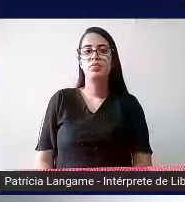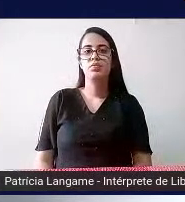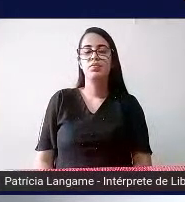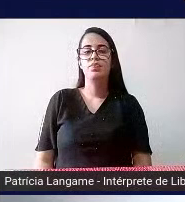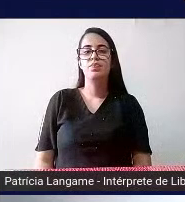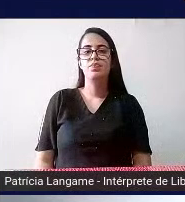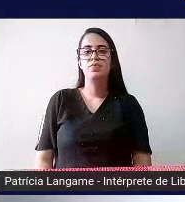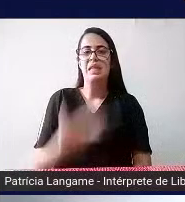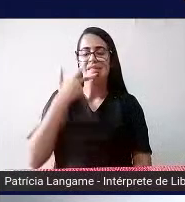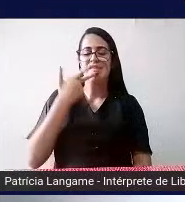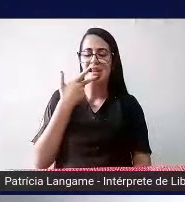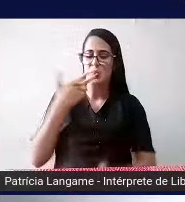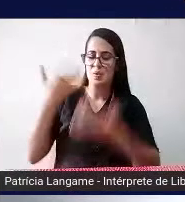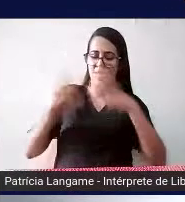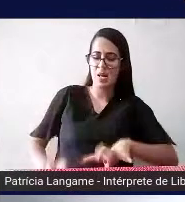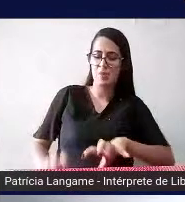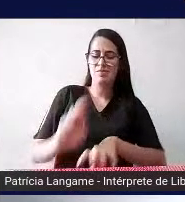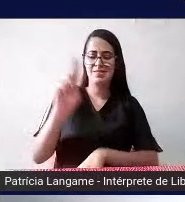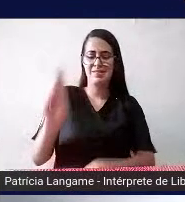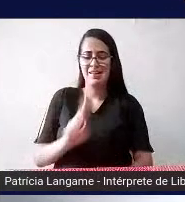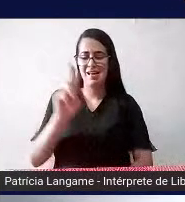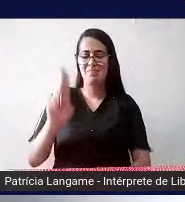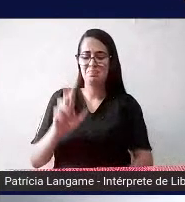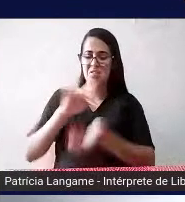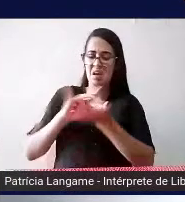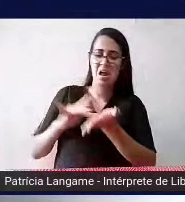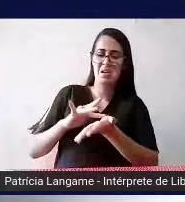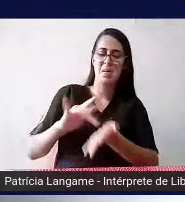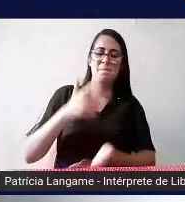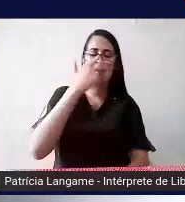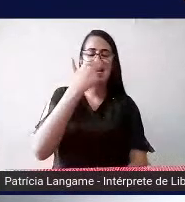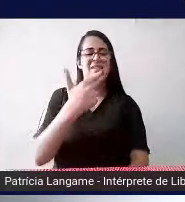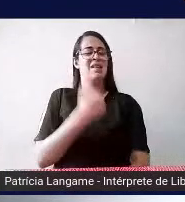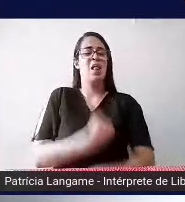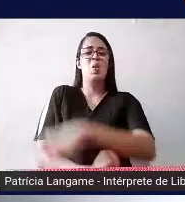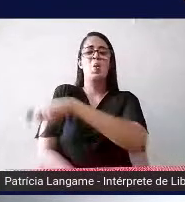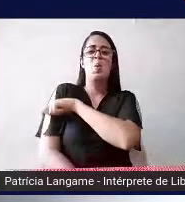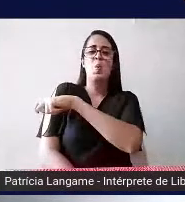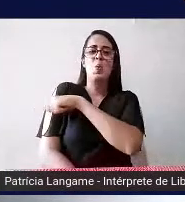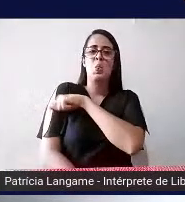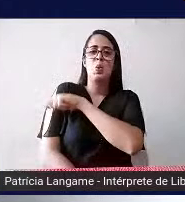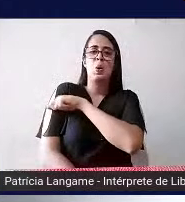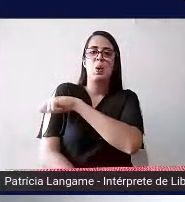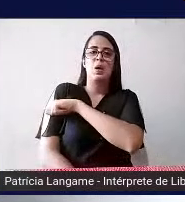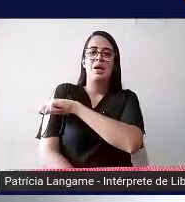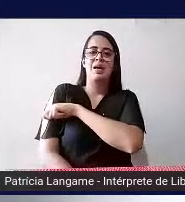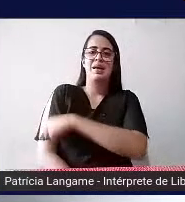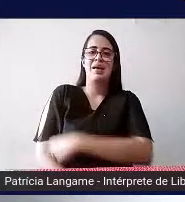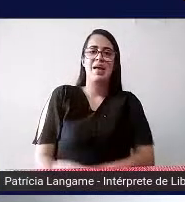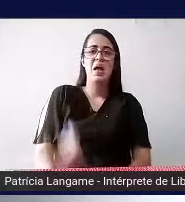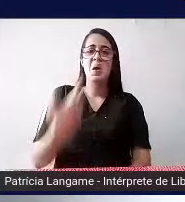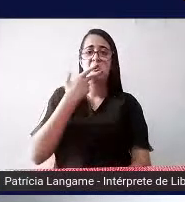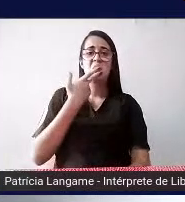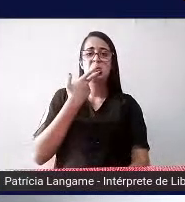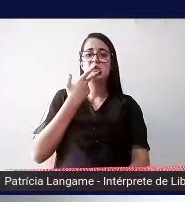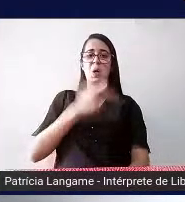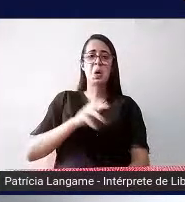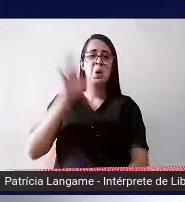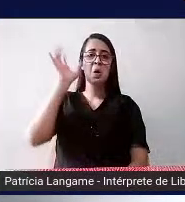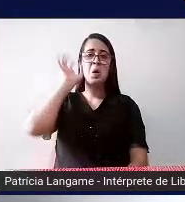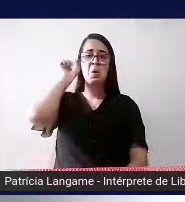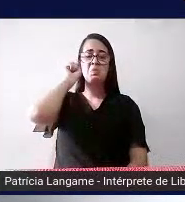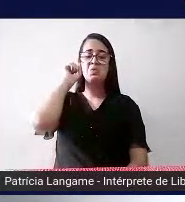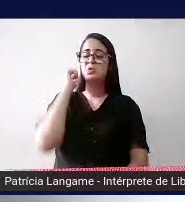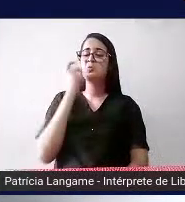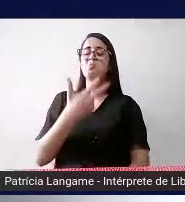desse recurso você acaba fazendo com que o aluno se torne um ouvinte na sala de aula ou se ele não pode escrever